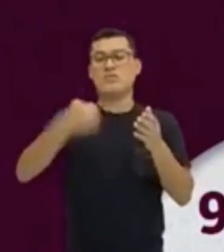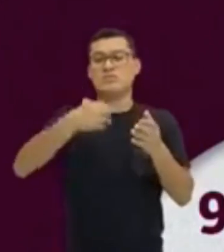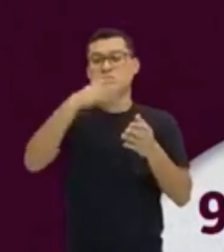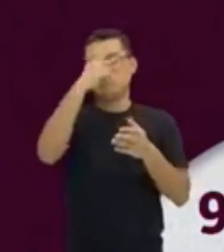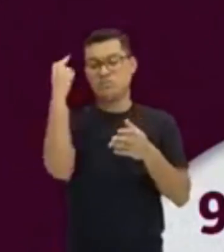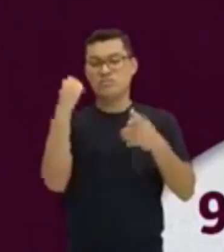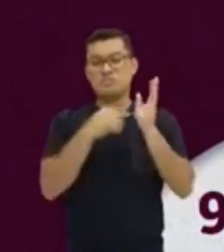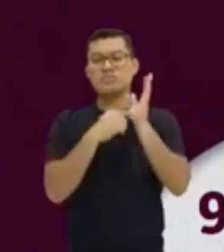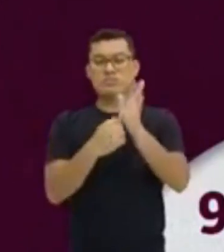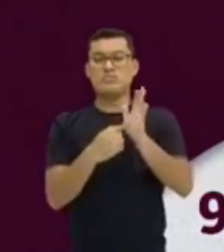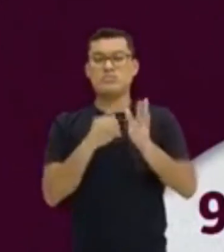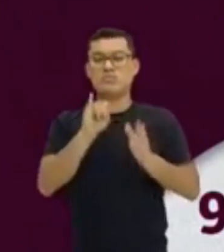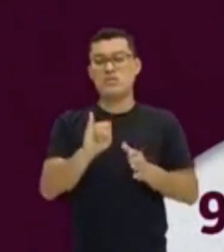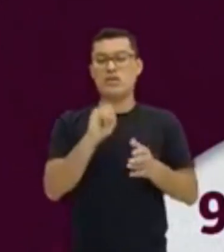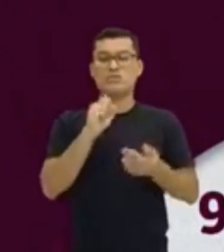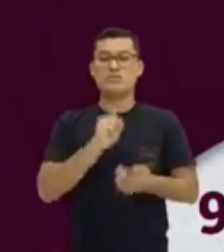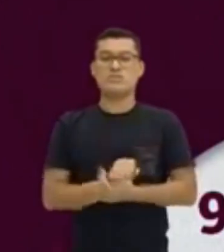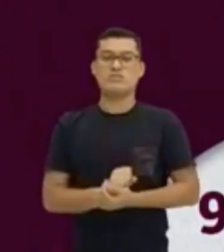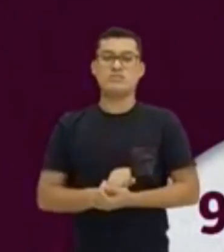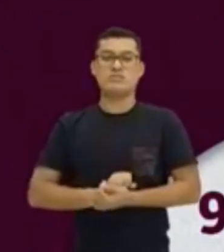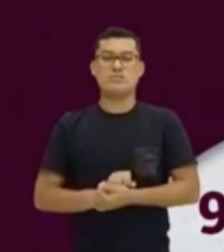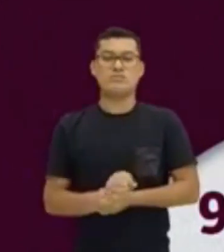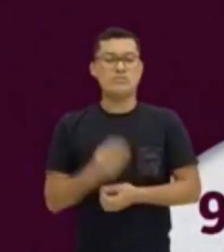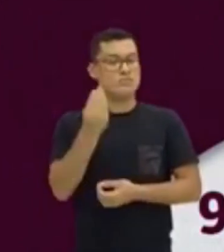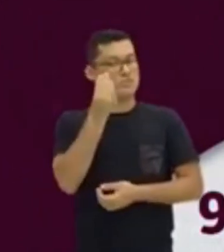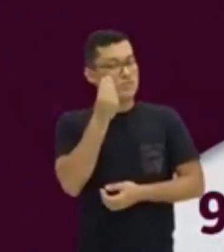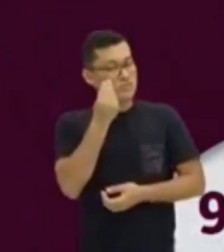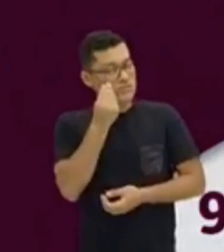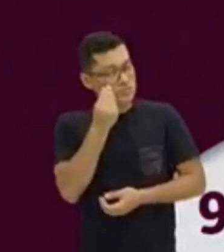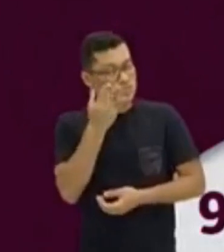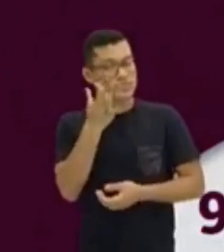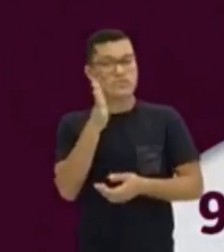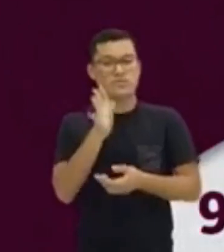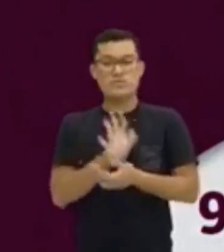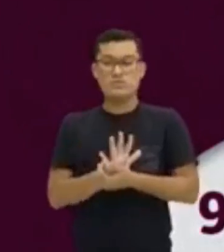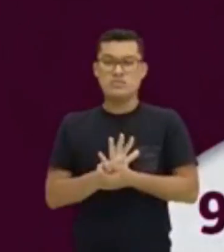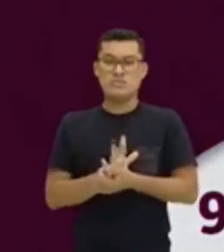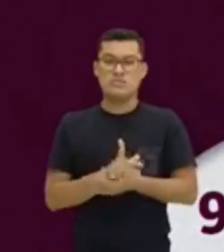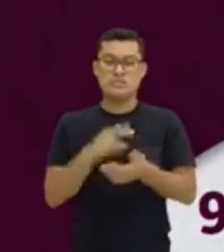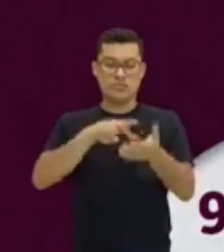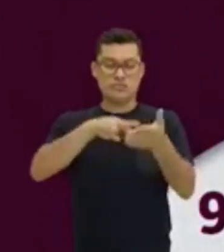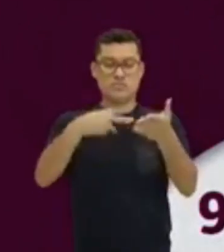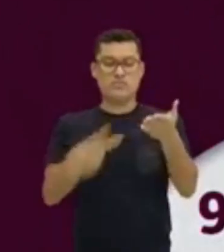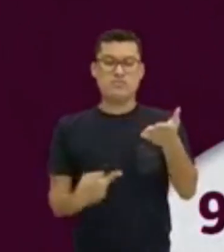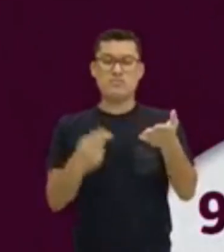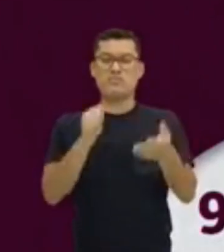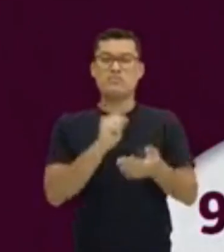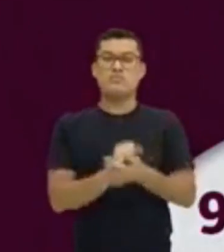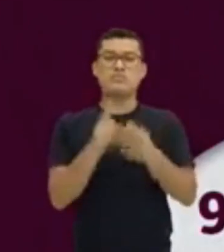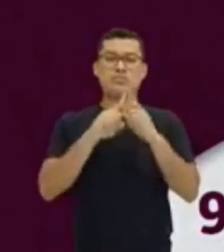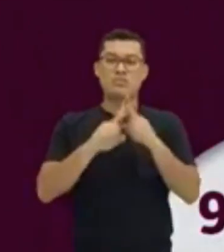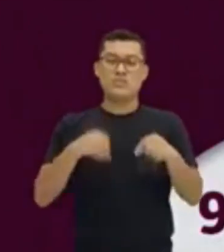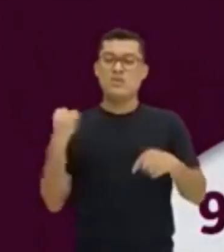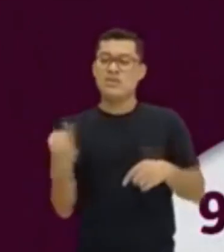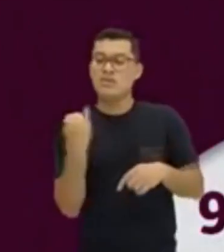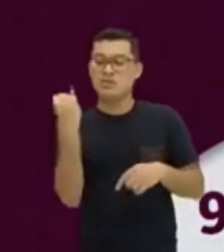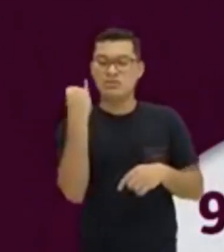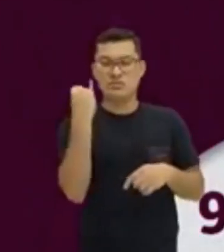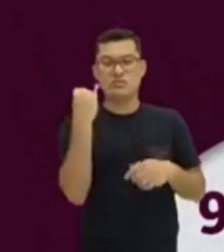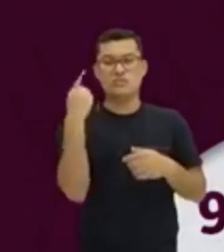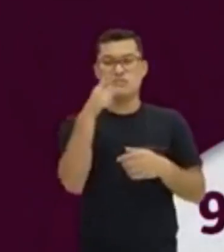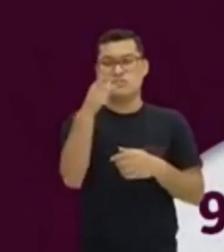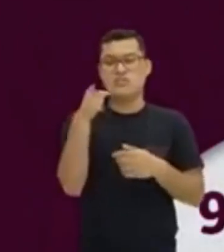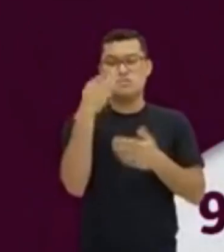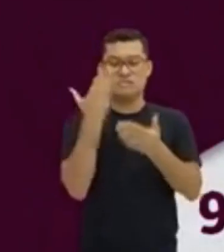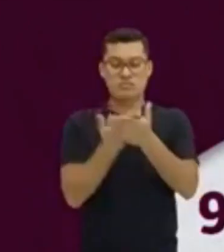se apresenta é I. Agora, presta atenção numa coisa que eu vou traduzir. Mas é importante que você estude